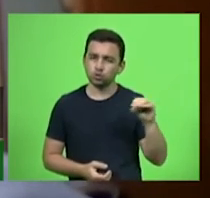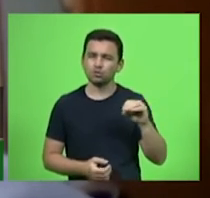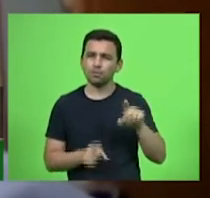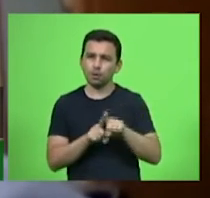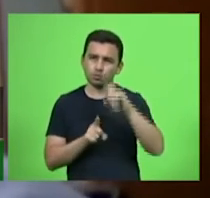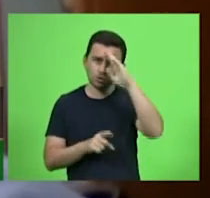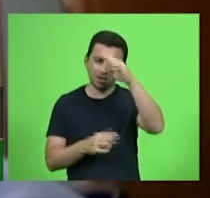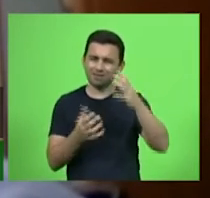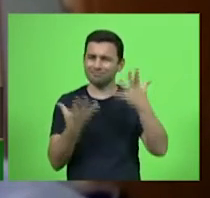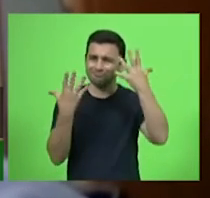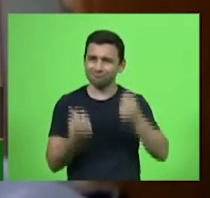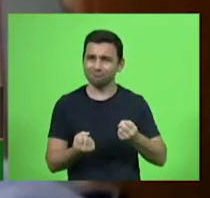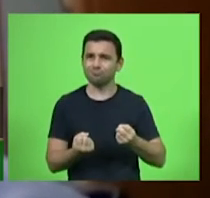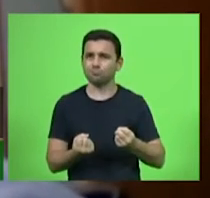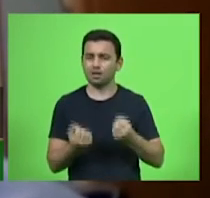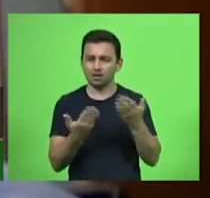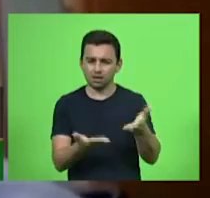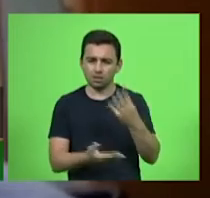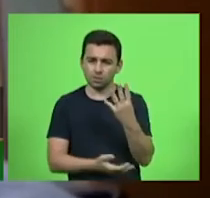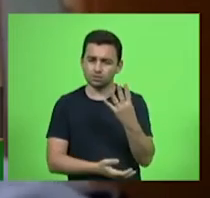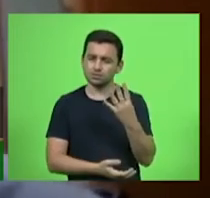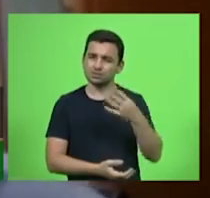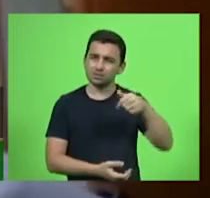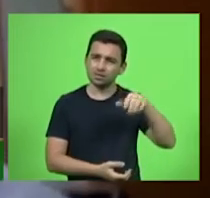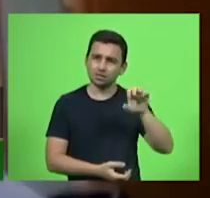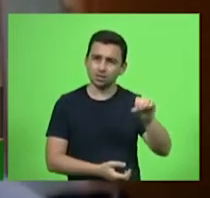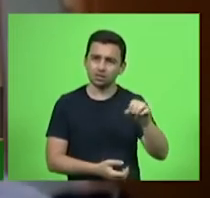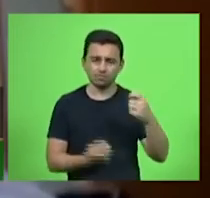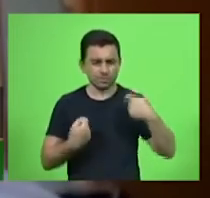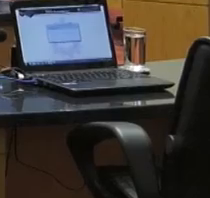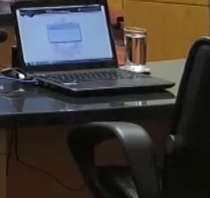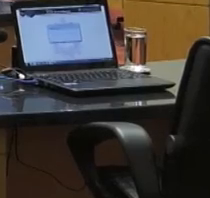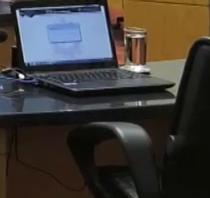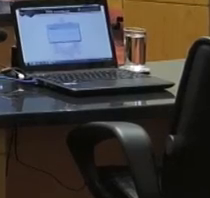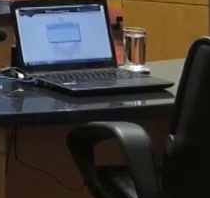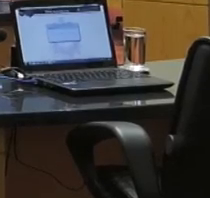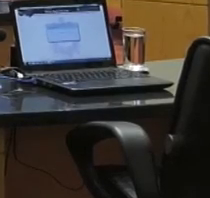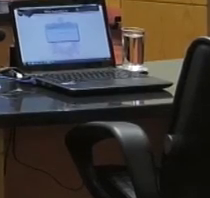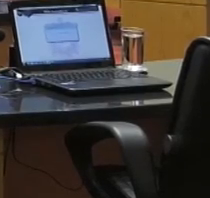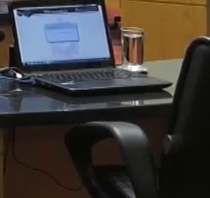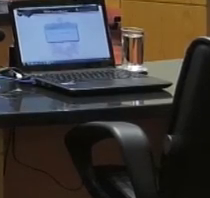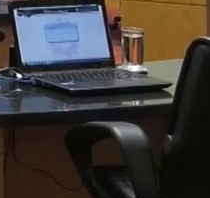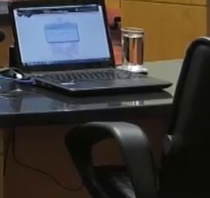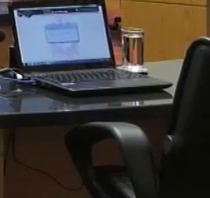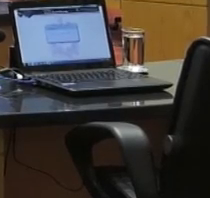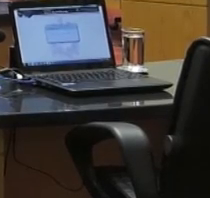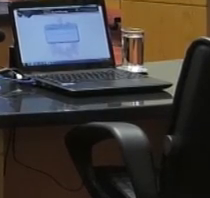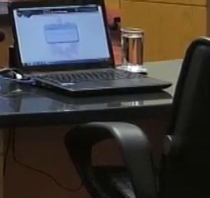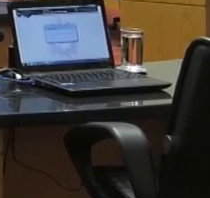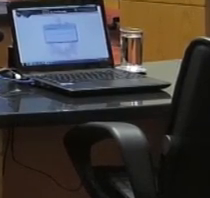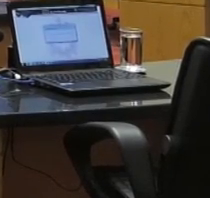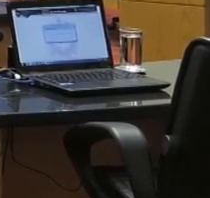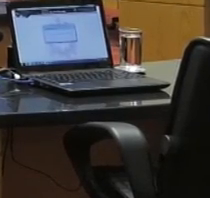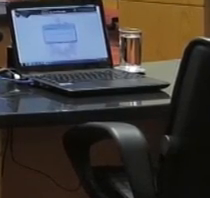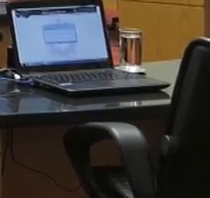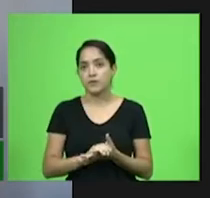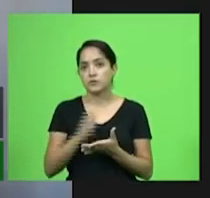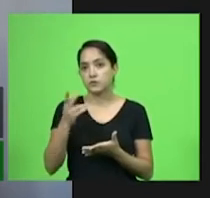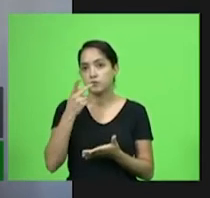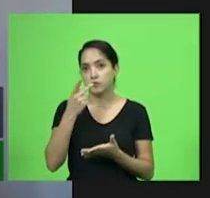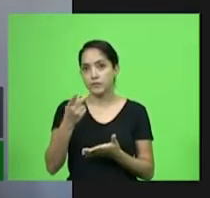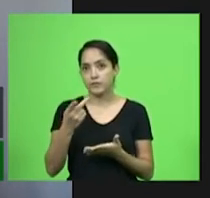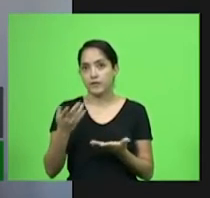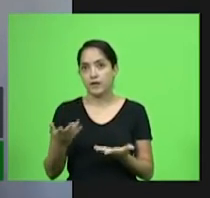470 de uma vez como prioridade e botem dinheiro aqui. Outros parlamentares também se posicionaram.